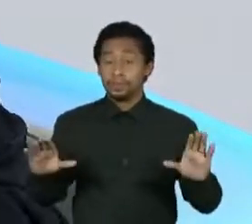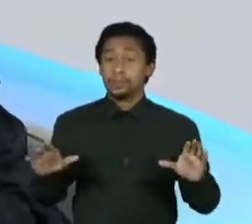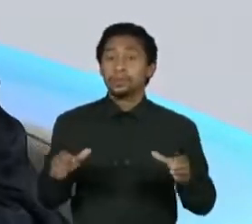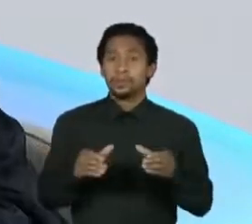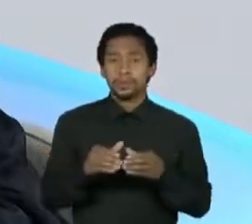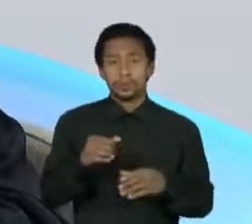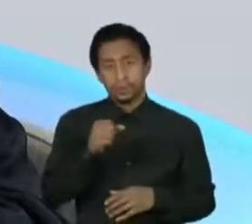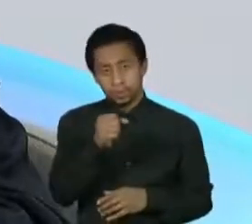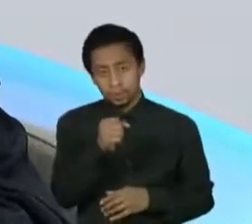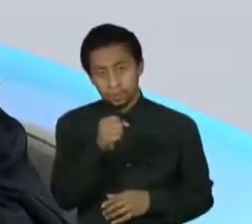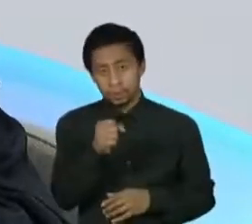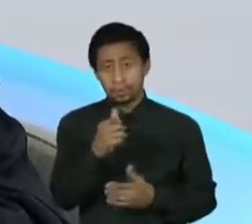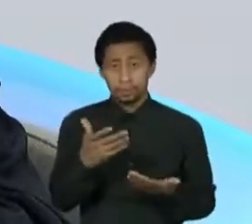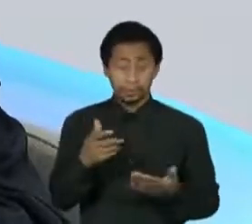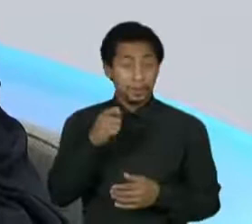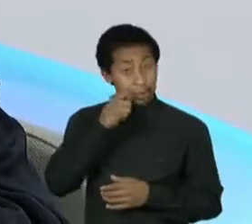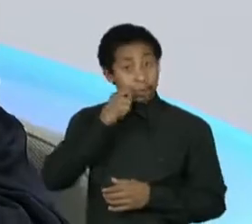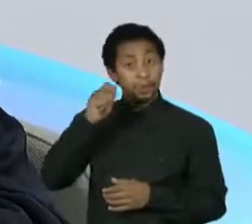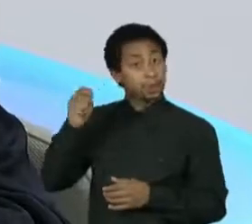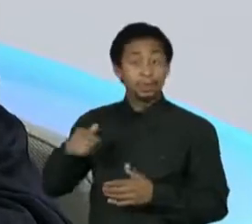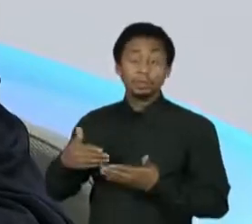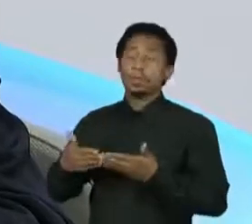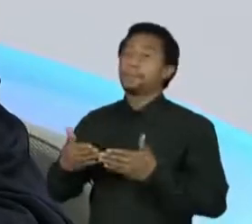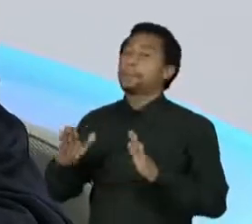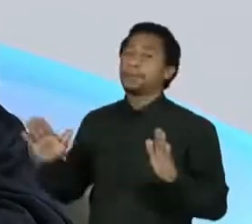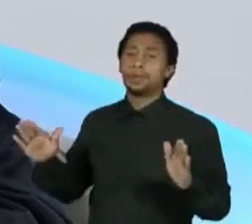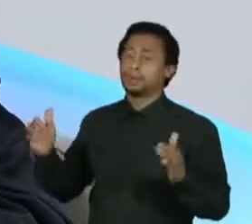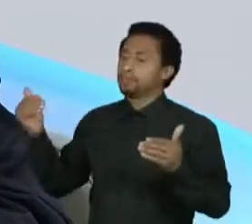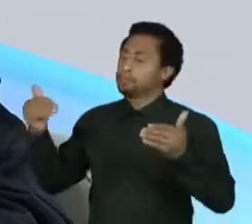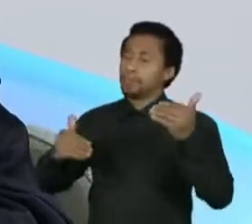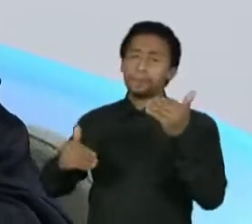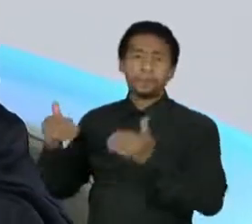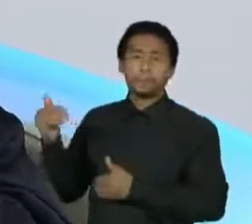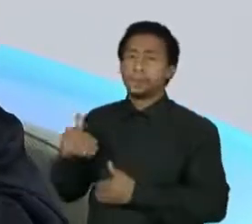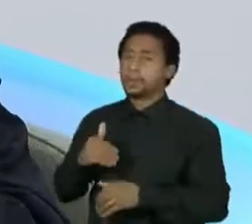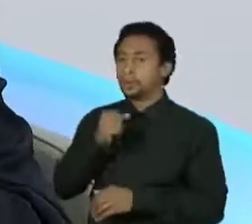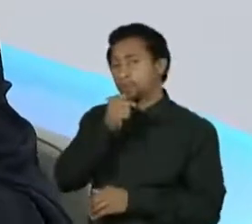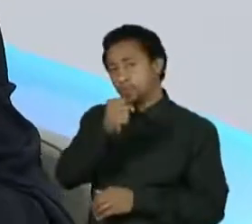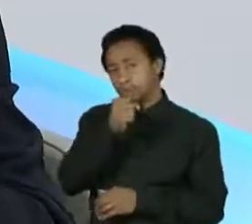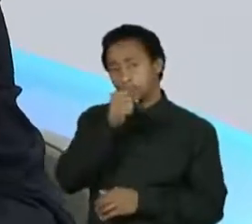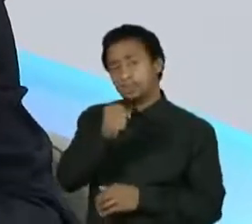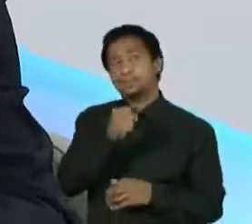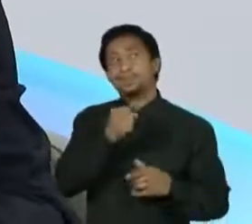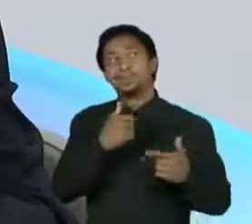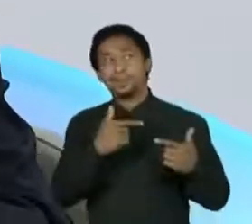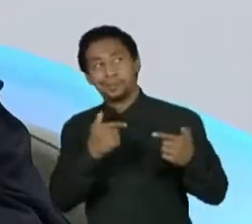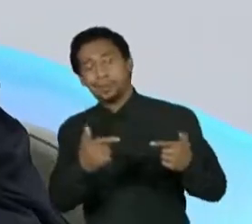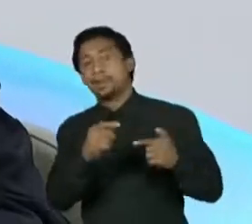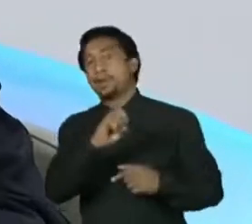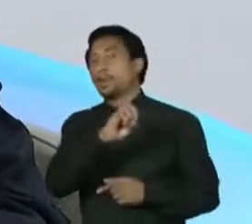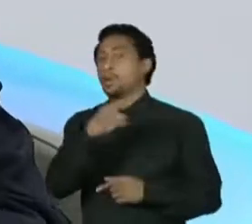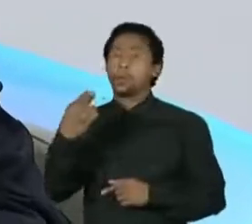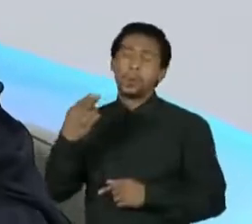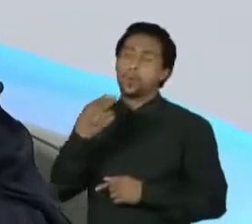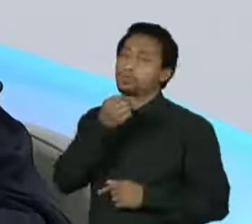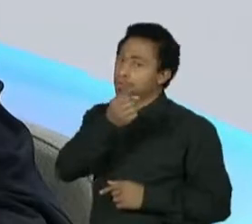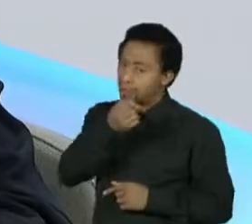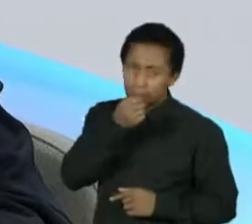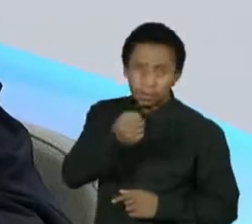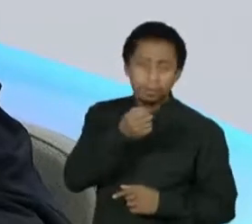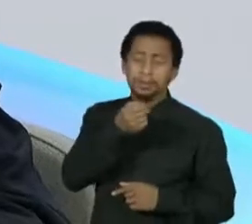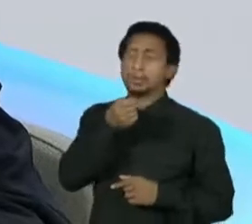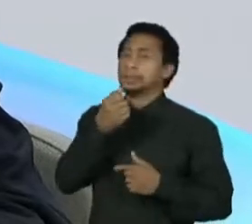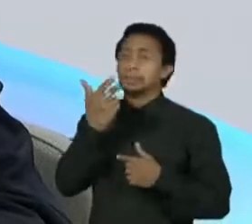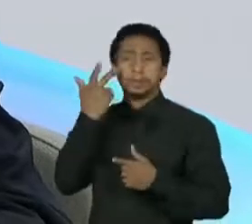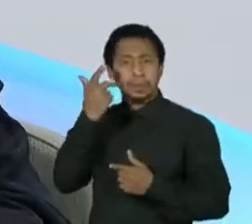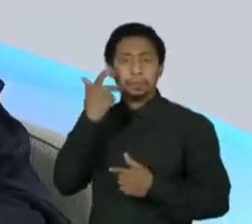A Ucrânia está aberta para jornalistas da guerra ou não internacionais. A